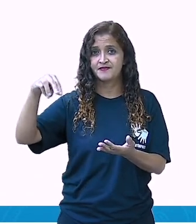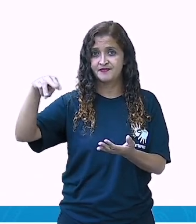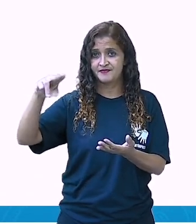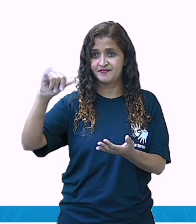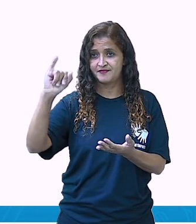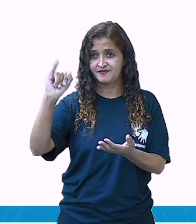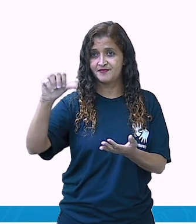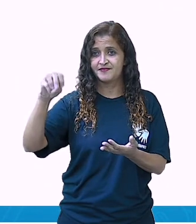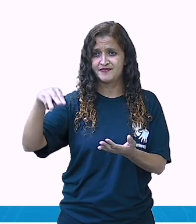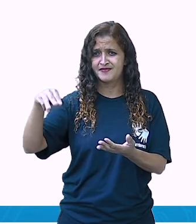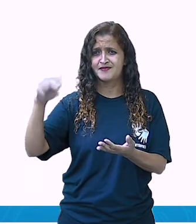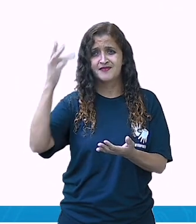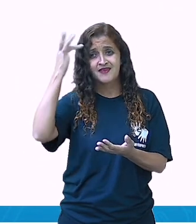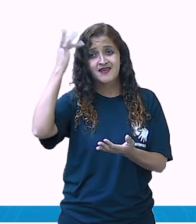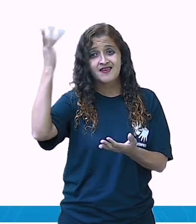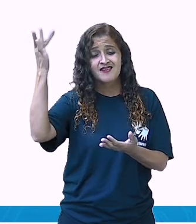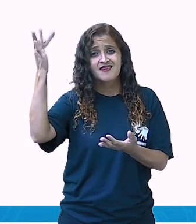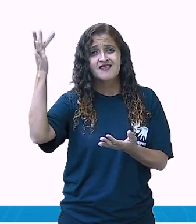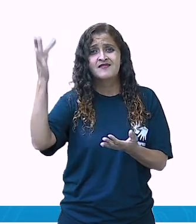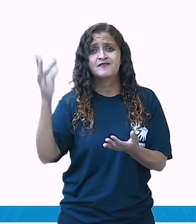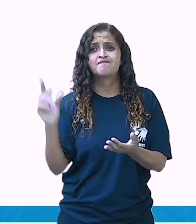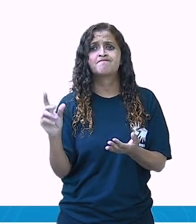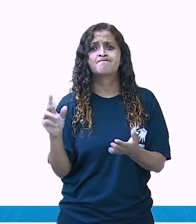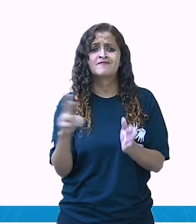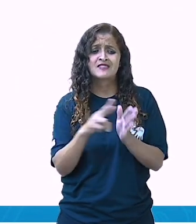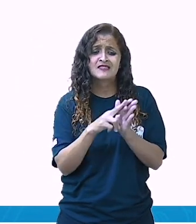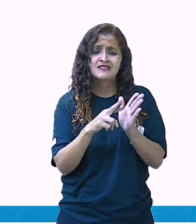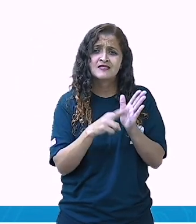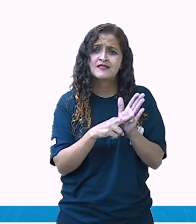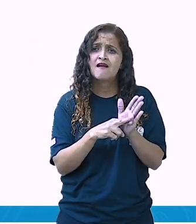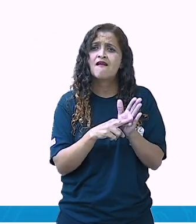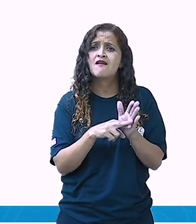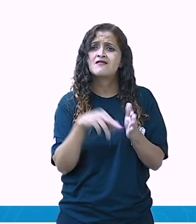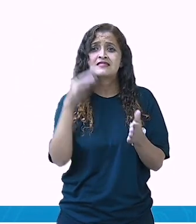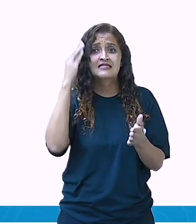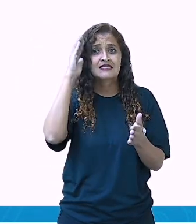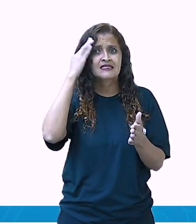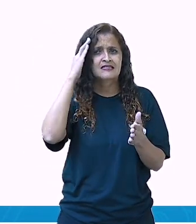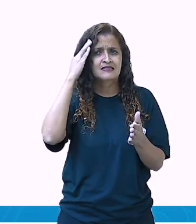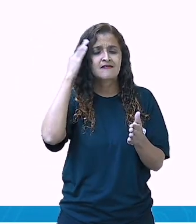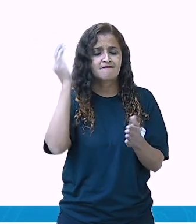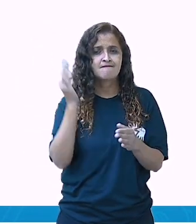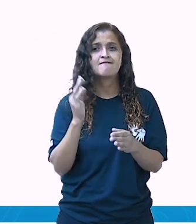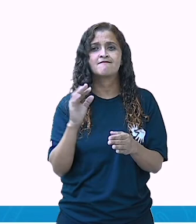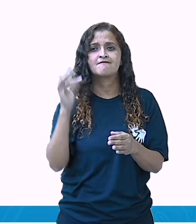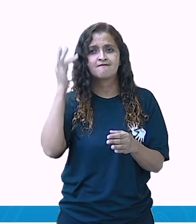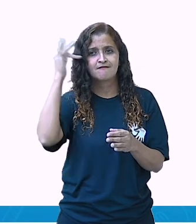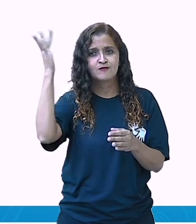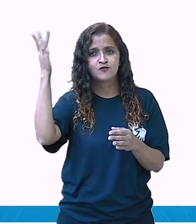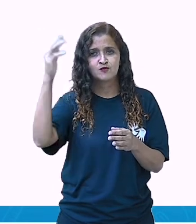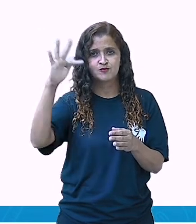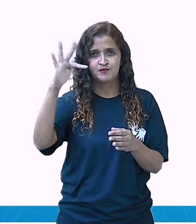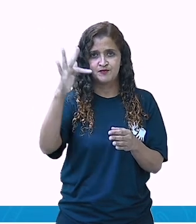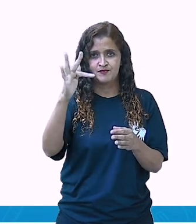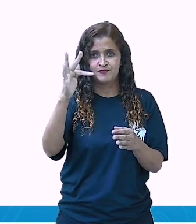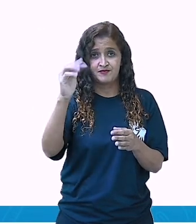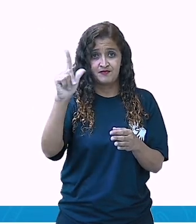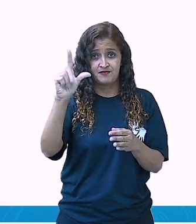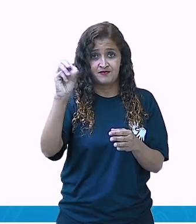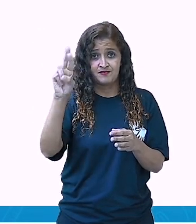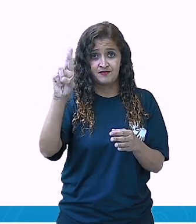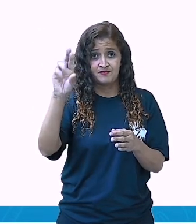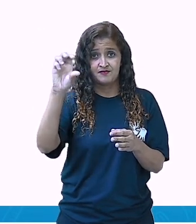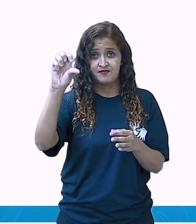Muito fácil de aprender, porque você gravar essa regrinha, esse detalhe, fica bem melhor para você fazer. Flores rima com...